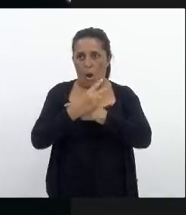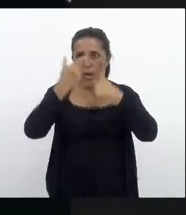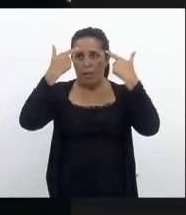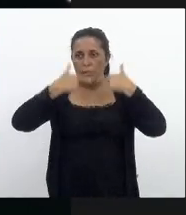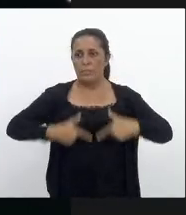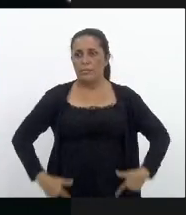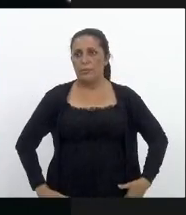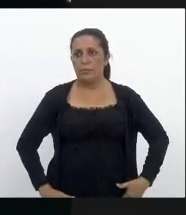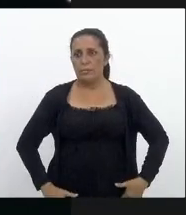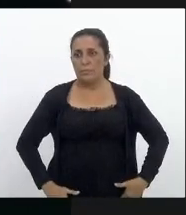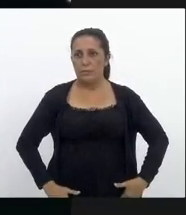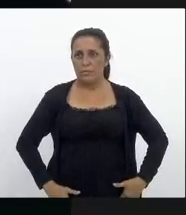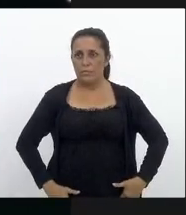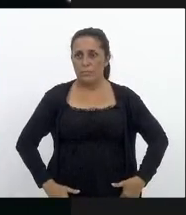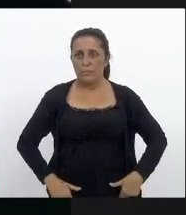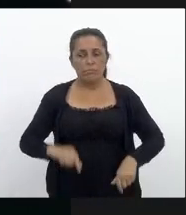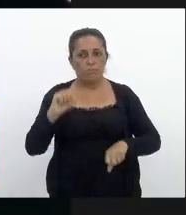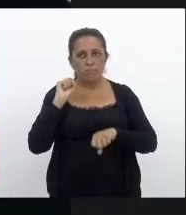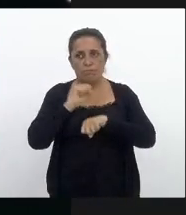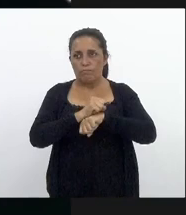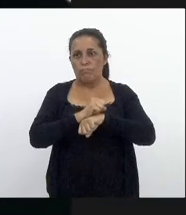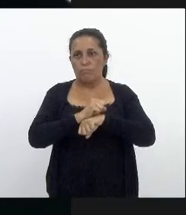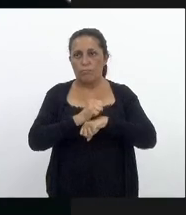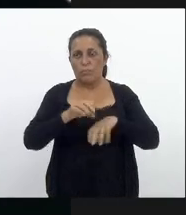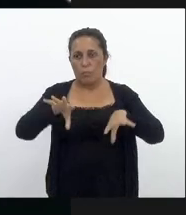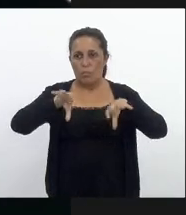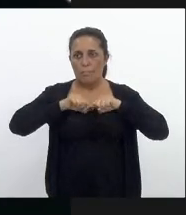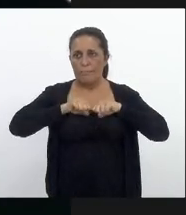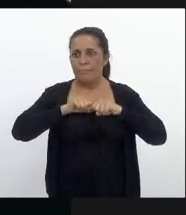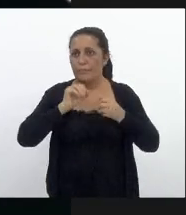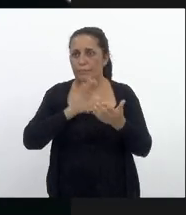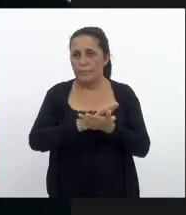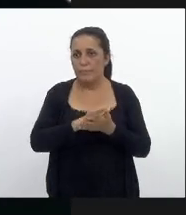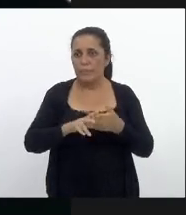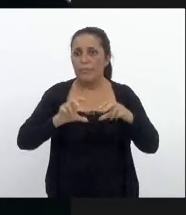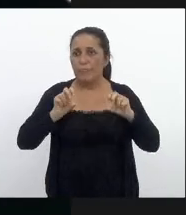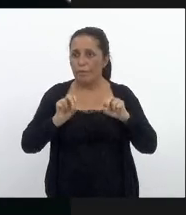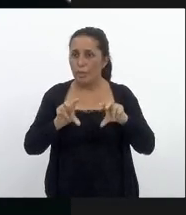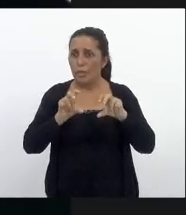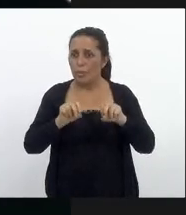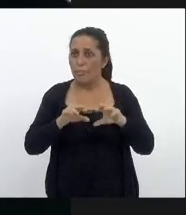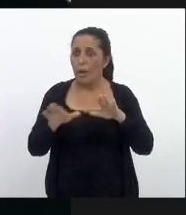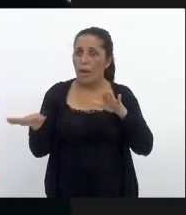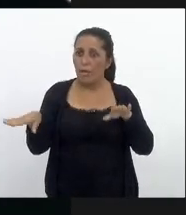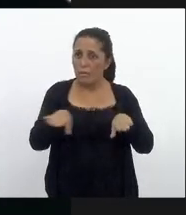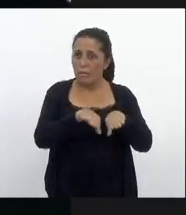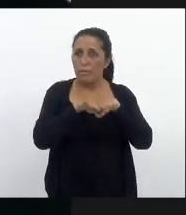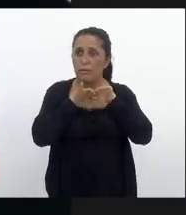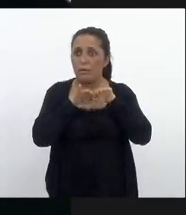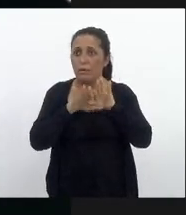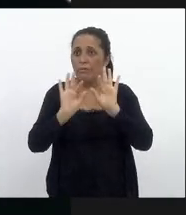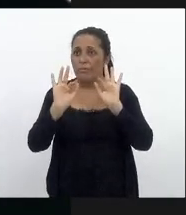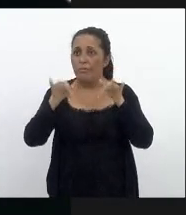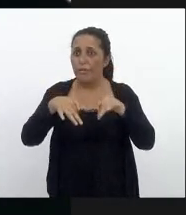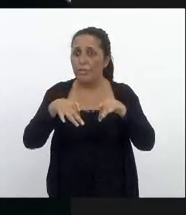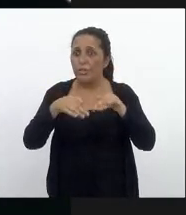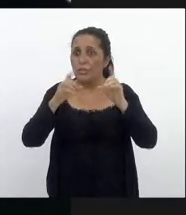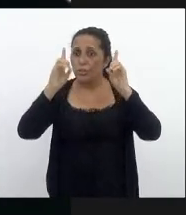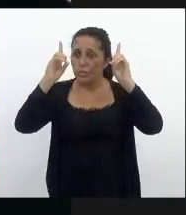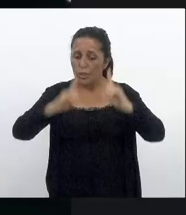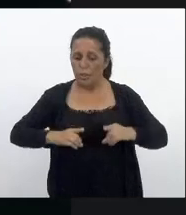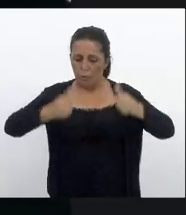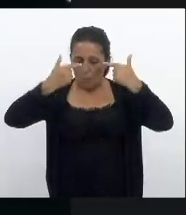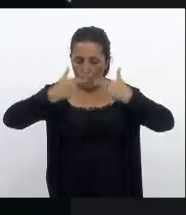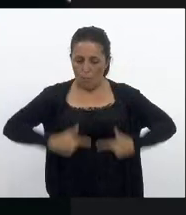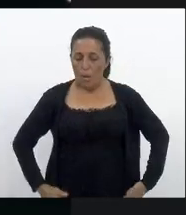anticorpos neutralizantes desse vírus repito que sejam equiparados aí para fim de direitos sanitários das pessoas